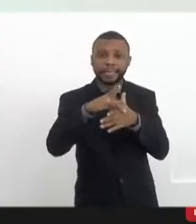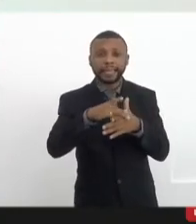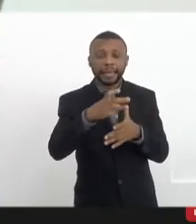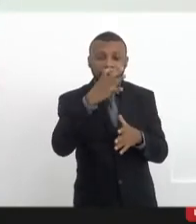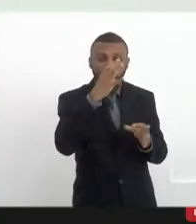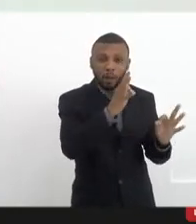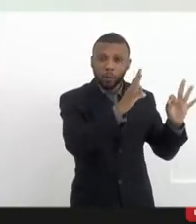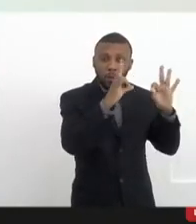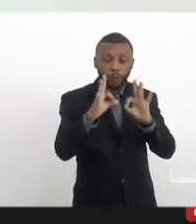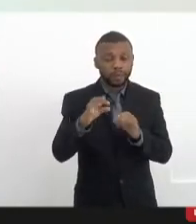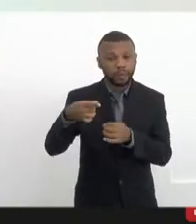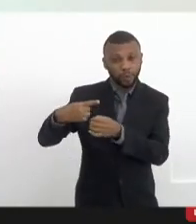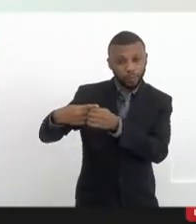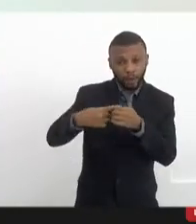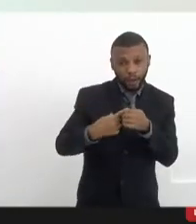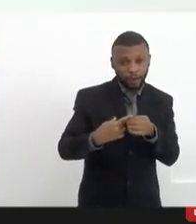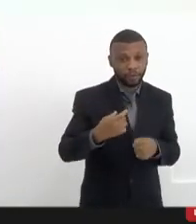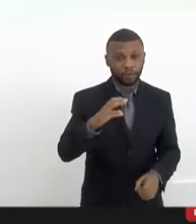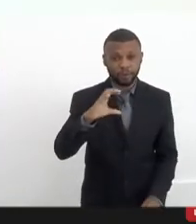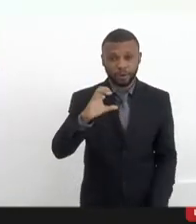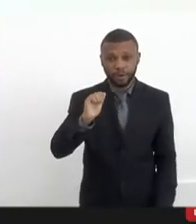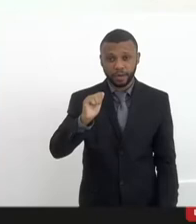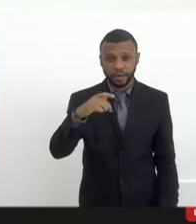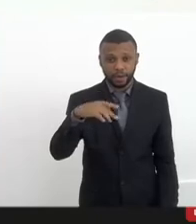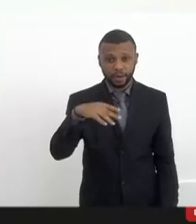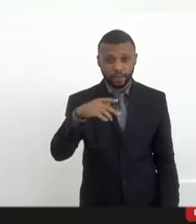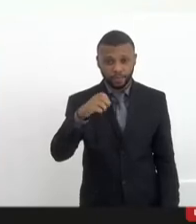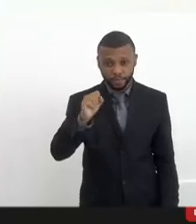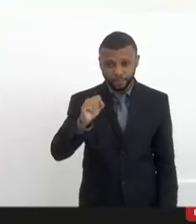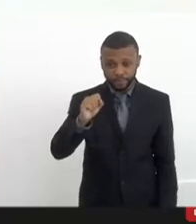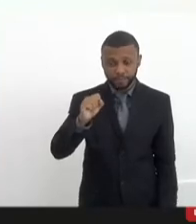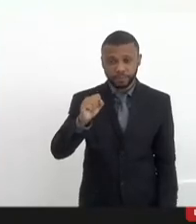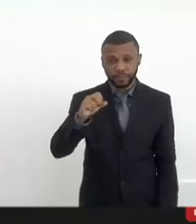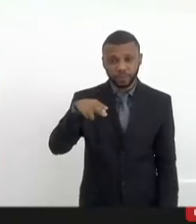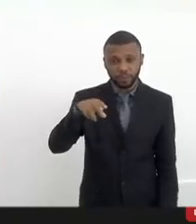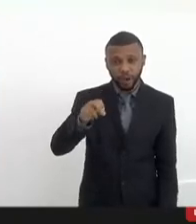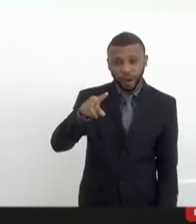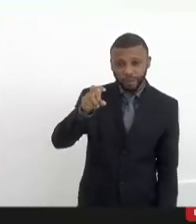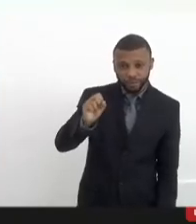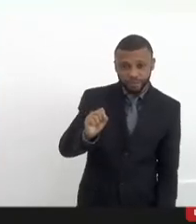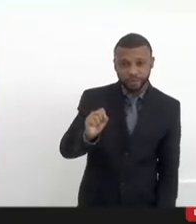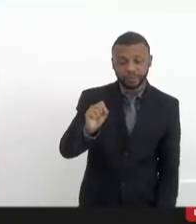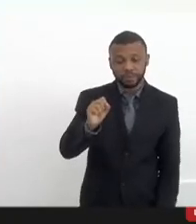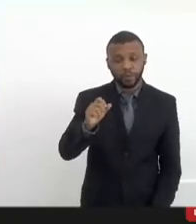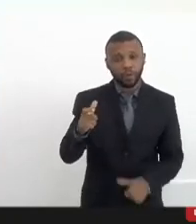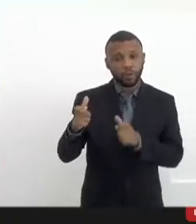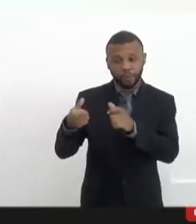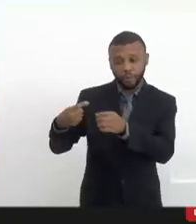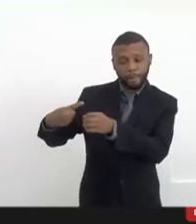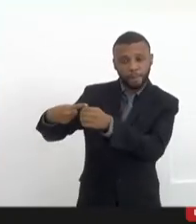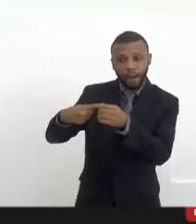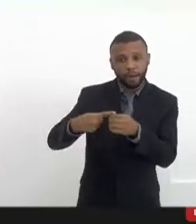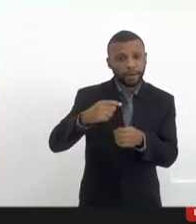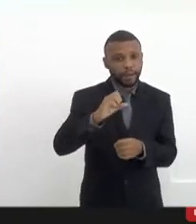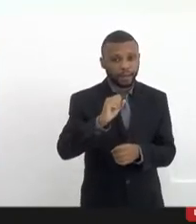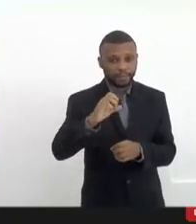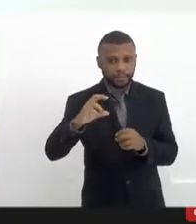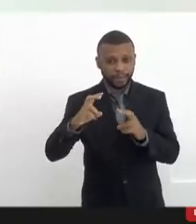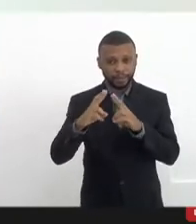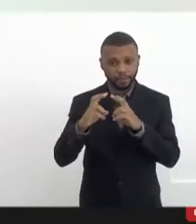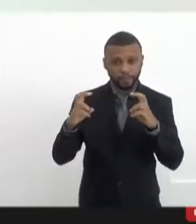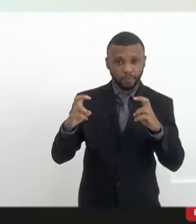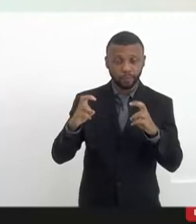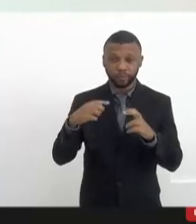Aqui em Campos Novos, onde estou hoje, em Santa Catarina, o oeste de Santa Catarina, nós temos uma rádio comunitária e duas